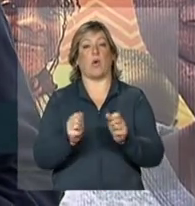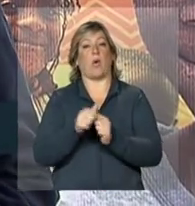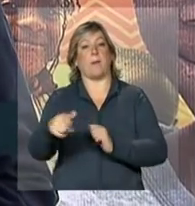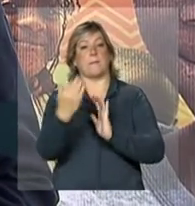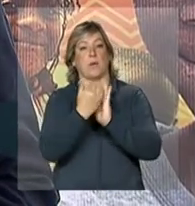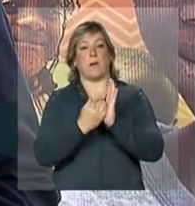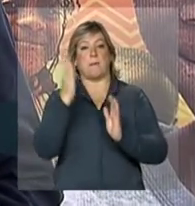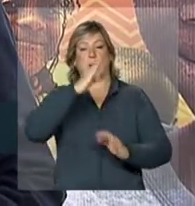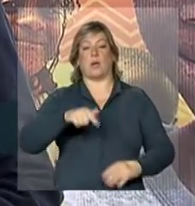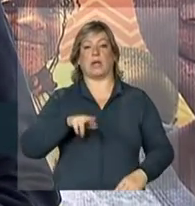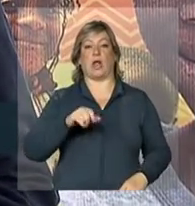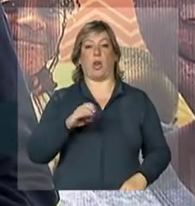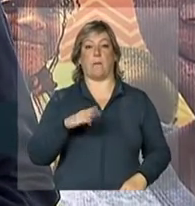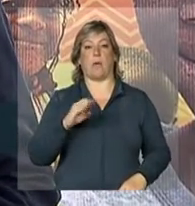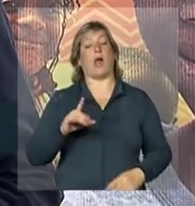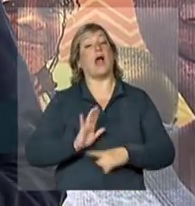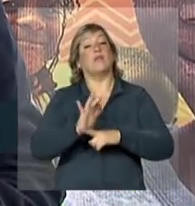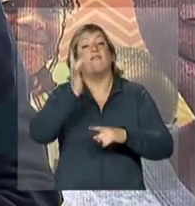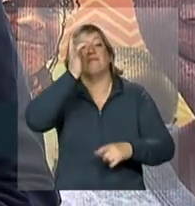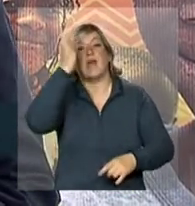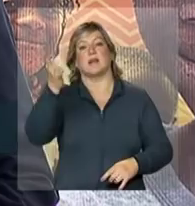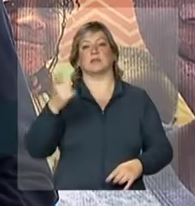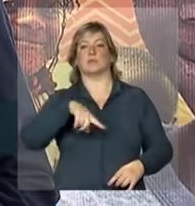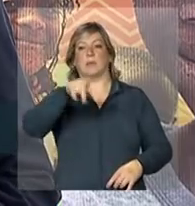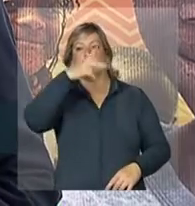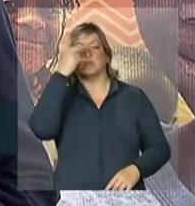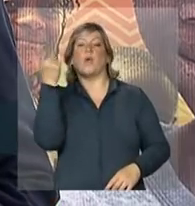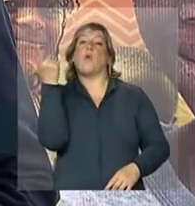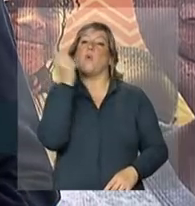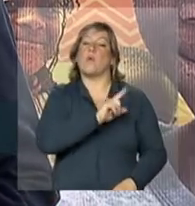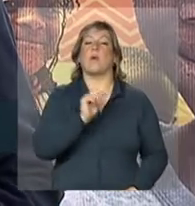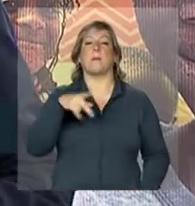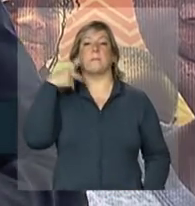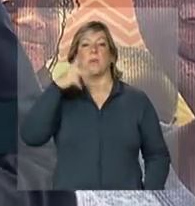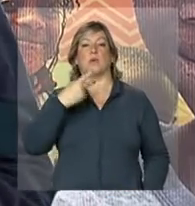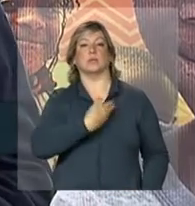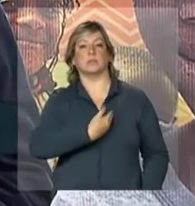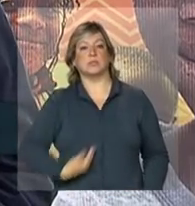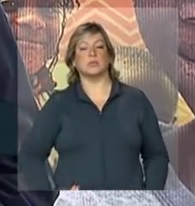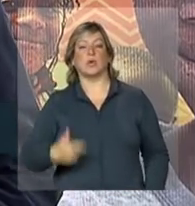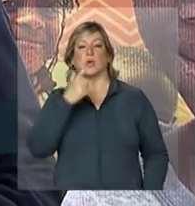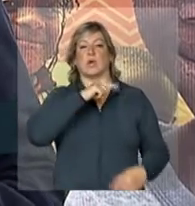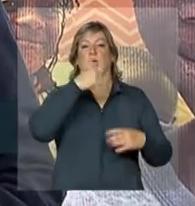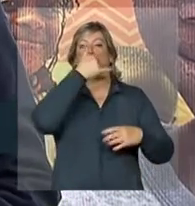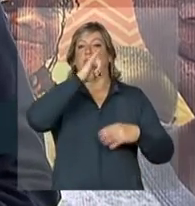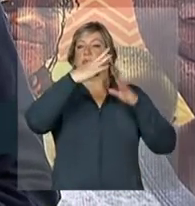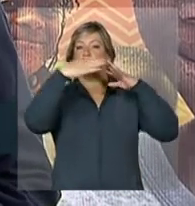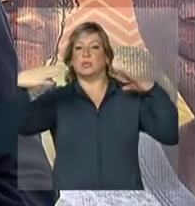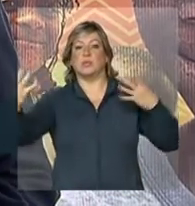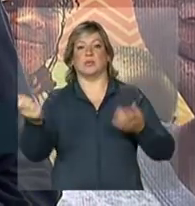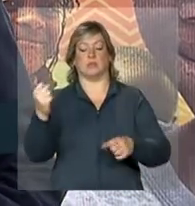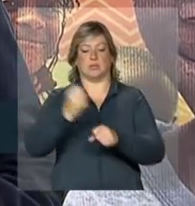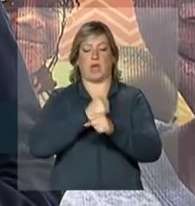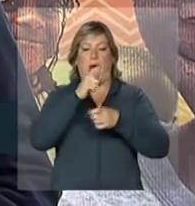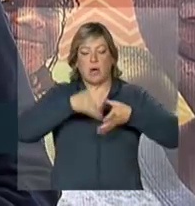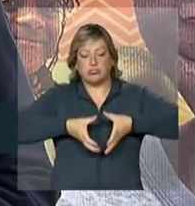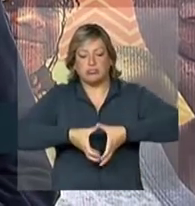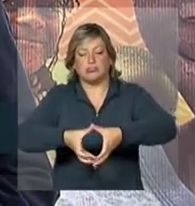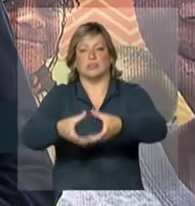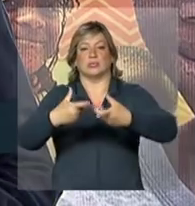facilita, por demais, o acesso das comunidades às políticas públicas de energia elétrica, saneamento básico,